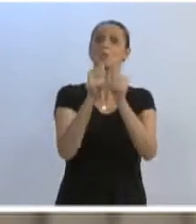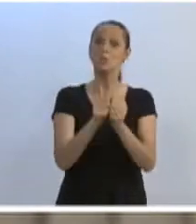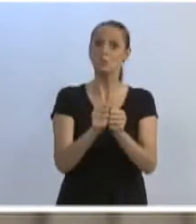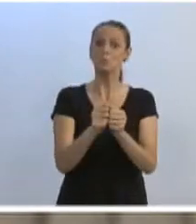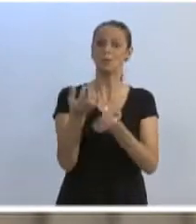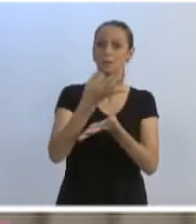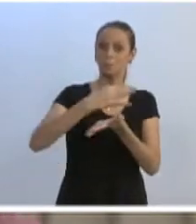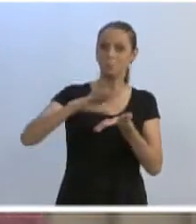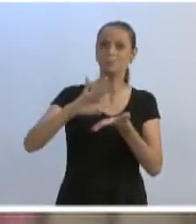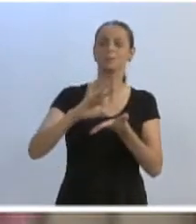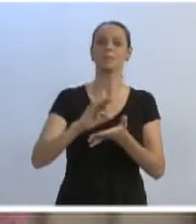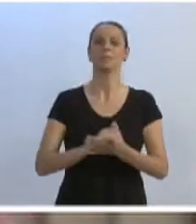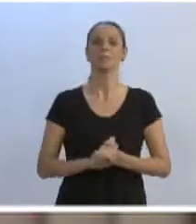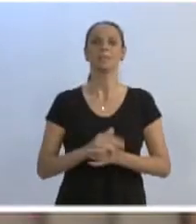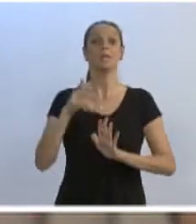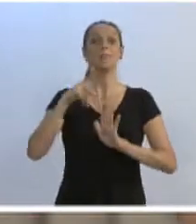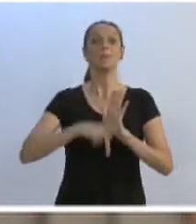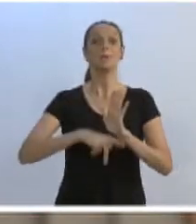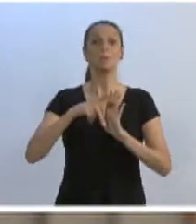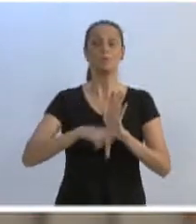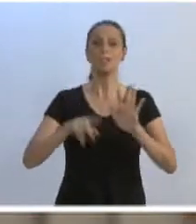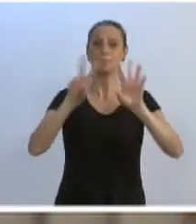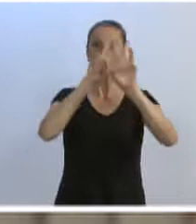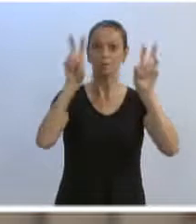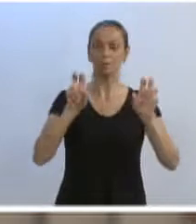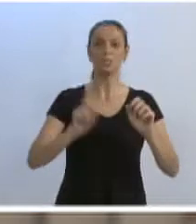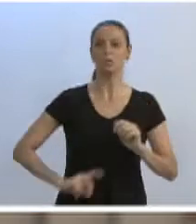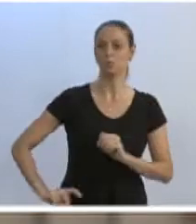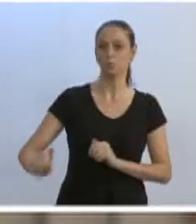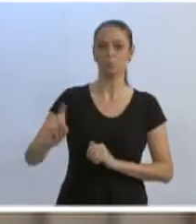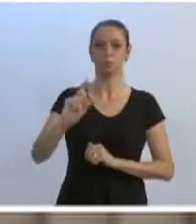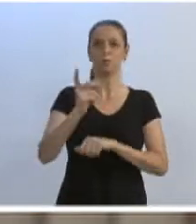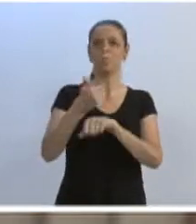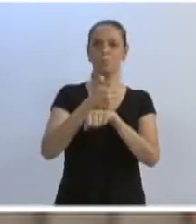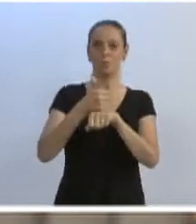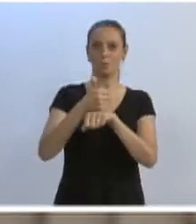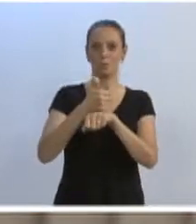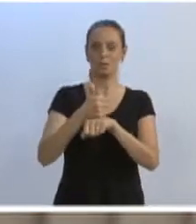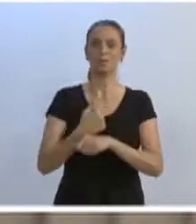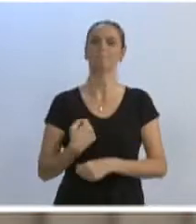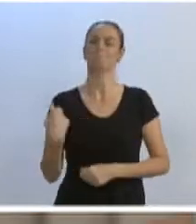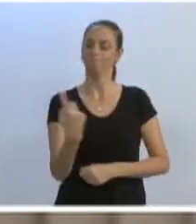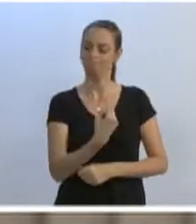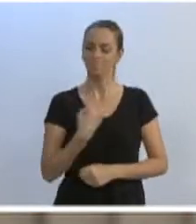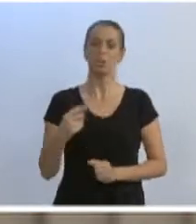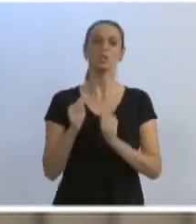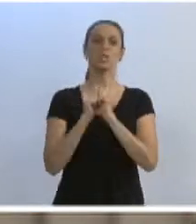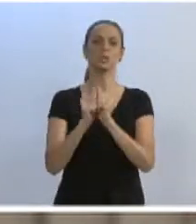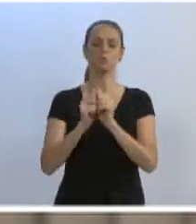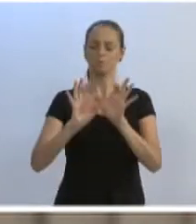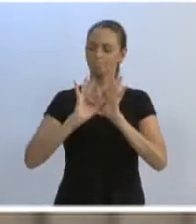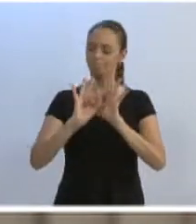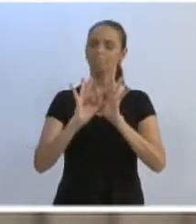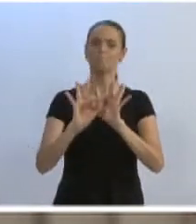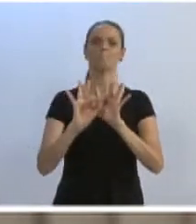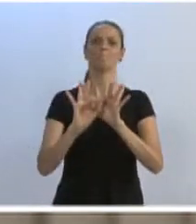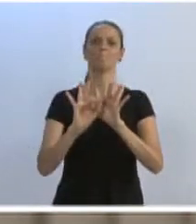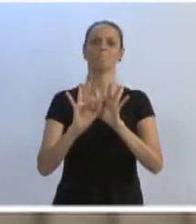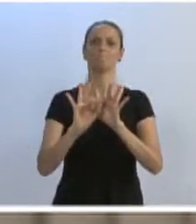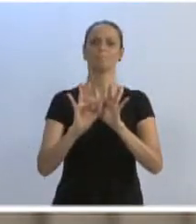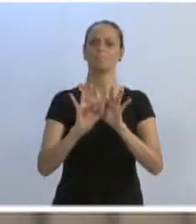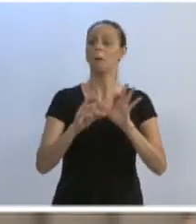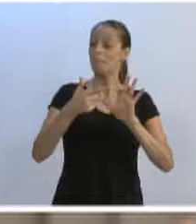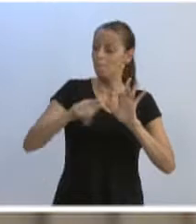o projeto em relação à grafitagem em nossa cidade. Juntos, vereador, com certeza. Unindo forças aqui com os demais